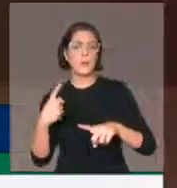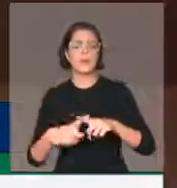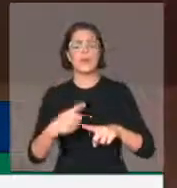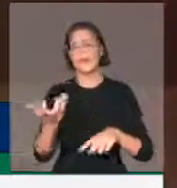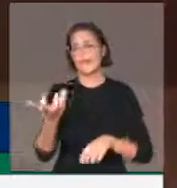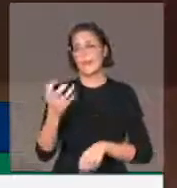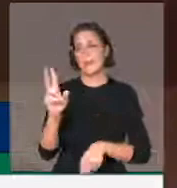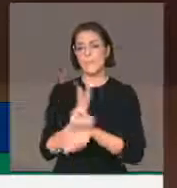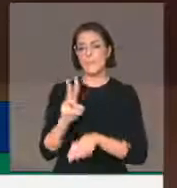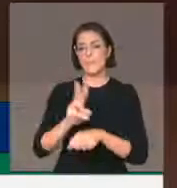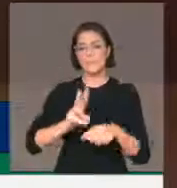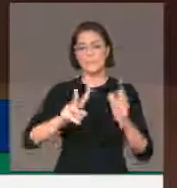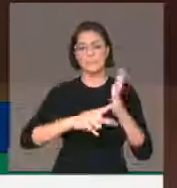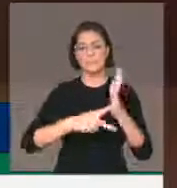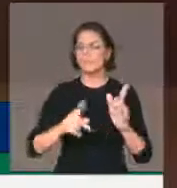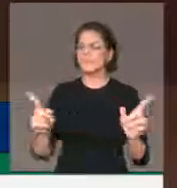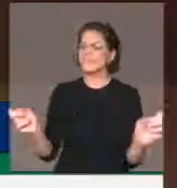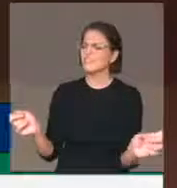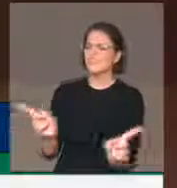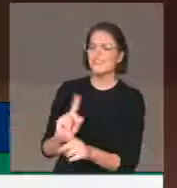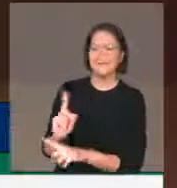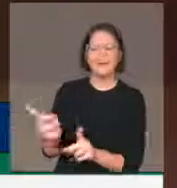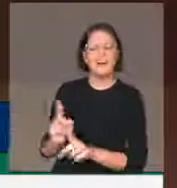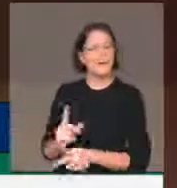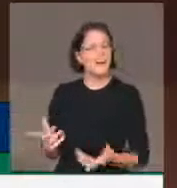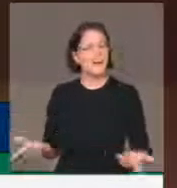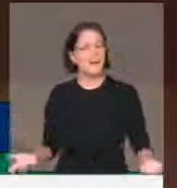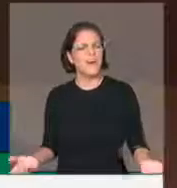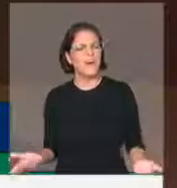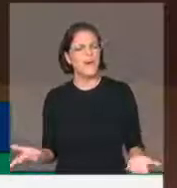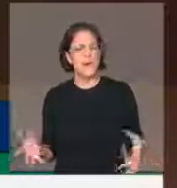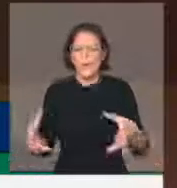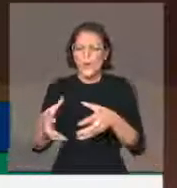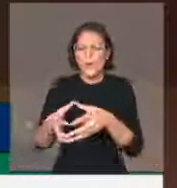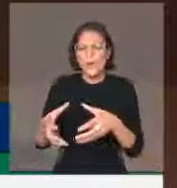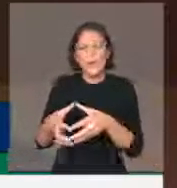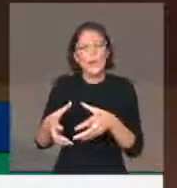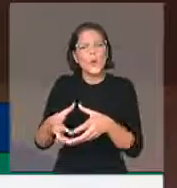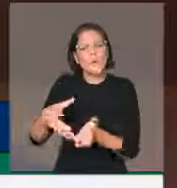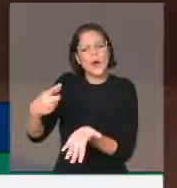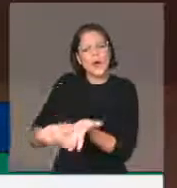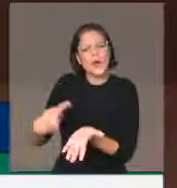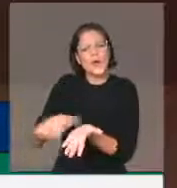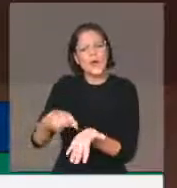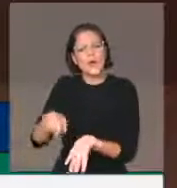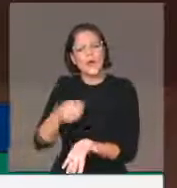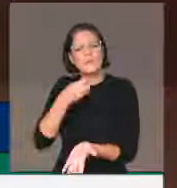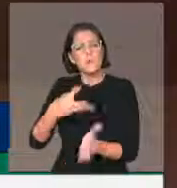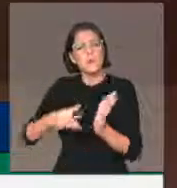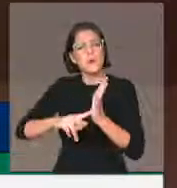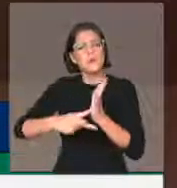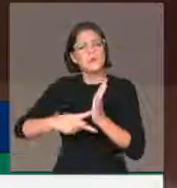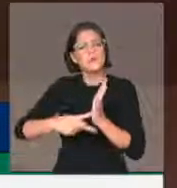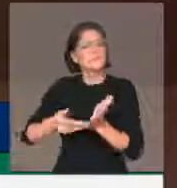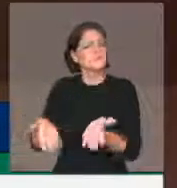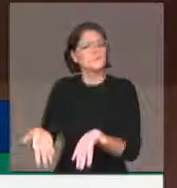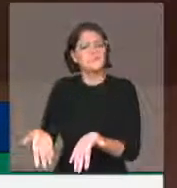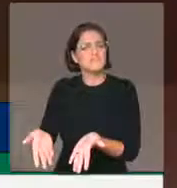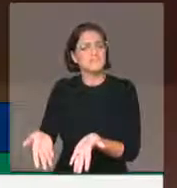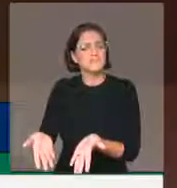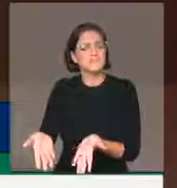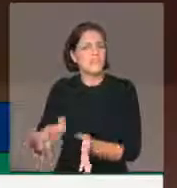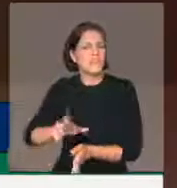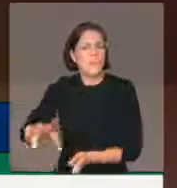sindicais. Ao contrário, a negociação coletiva vai fortalecer os sindicatos. Não se trata de uma causa corporativista. Se